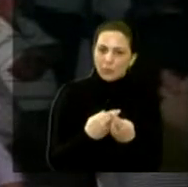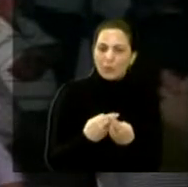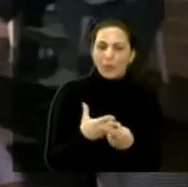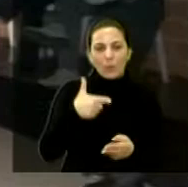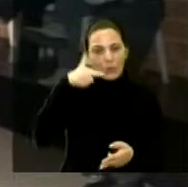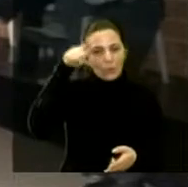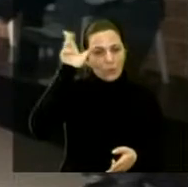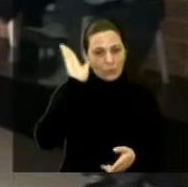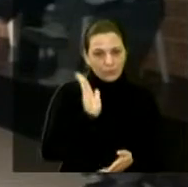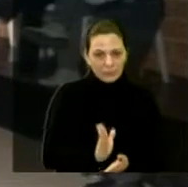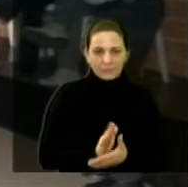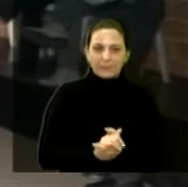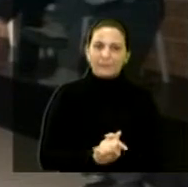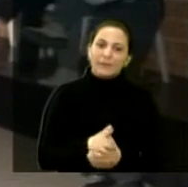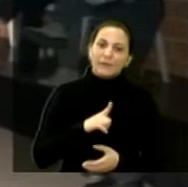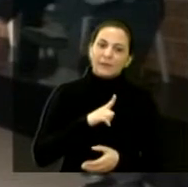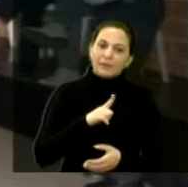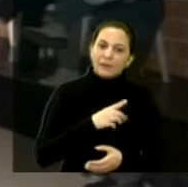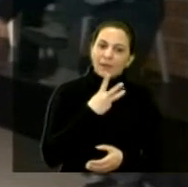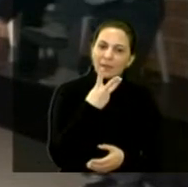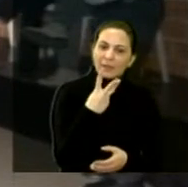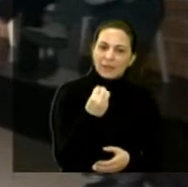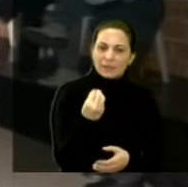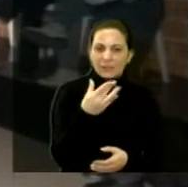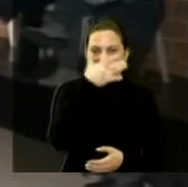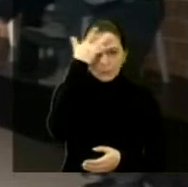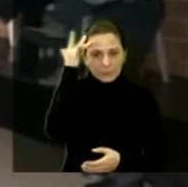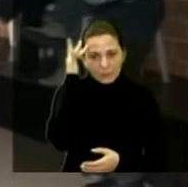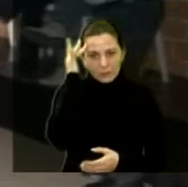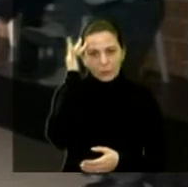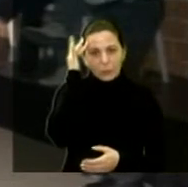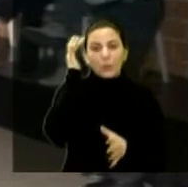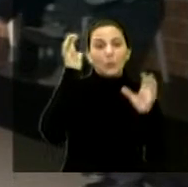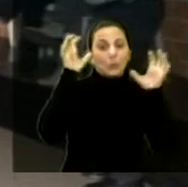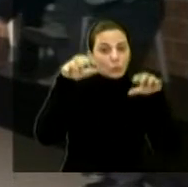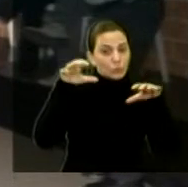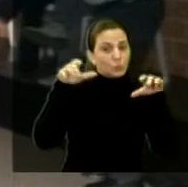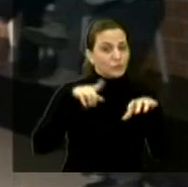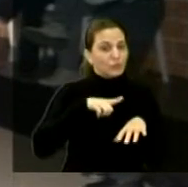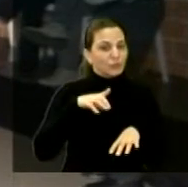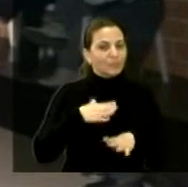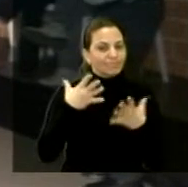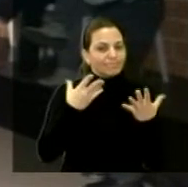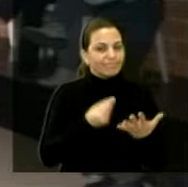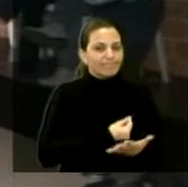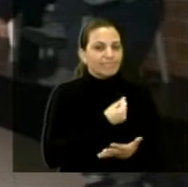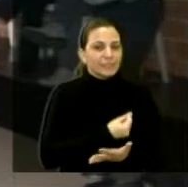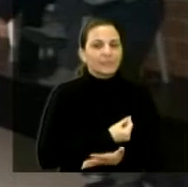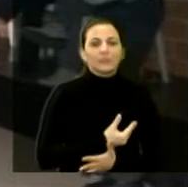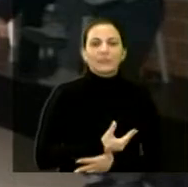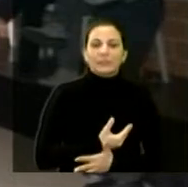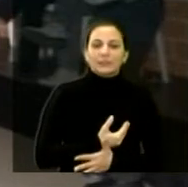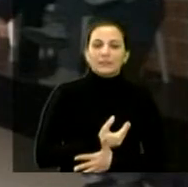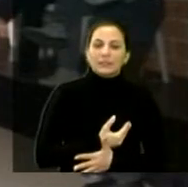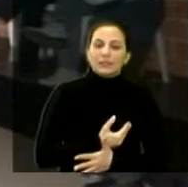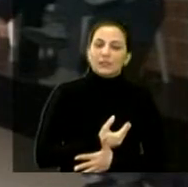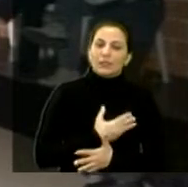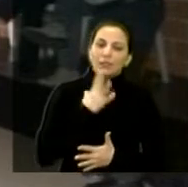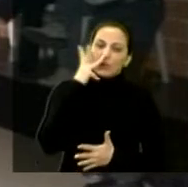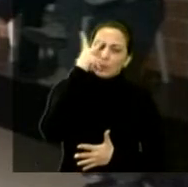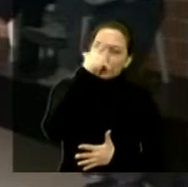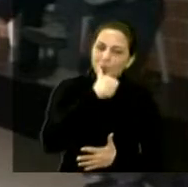Tinha umas 300 pessoas com chuva e foi um ato muito lindo.